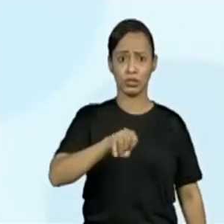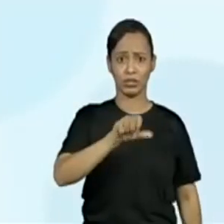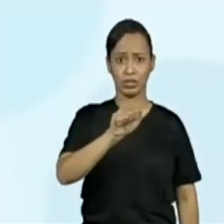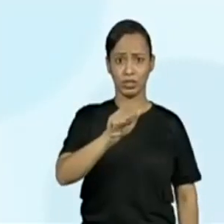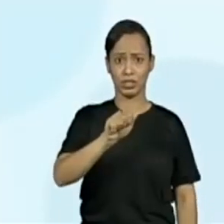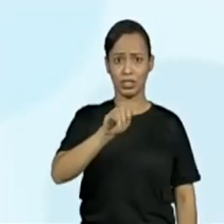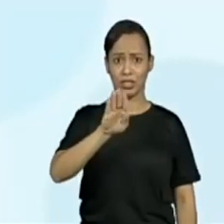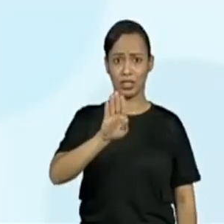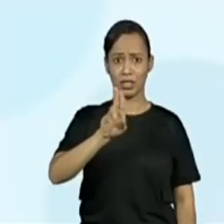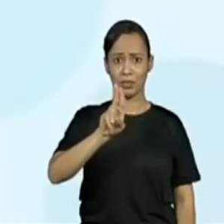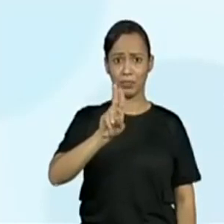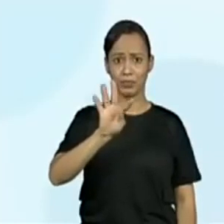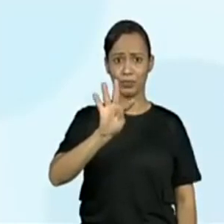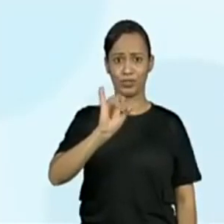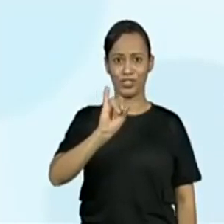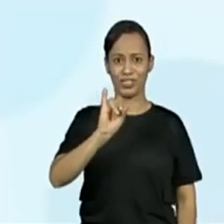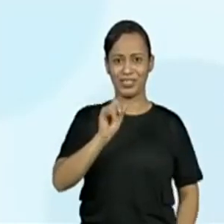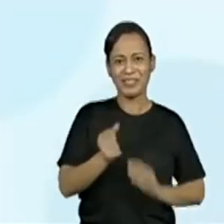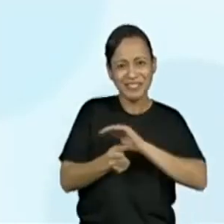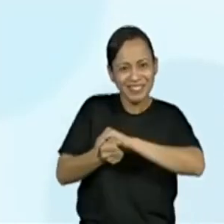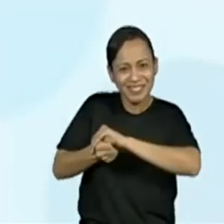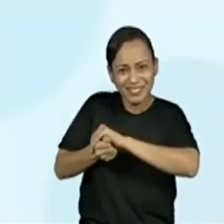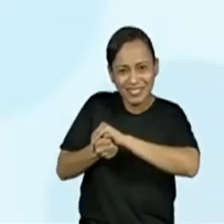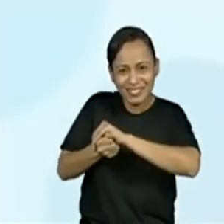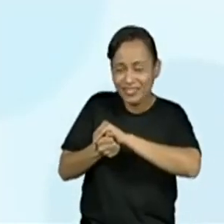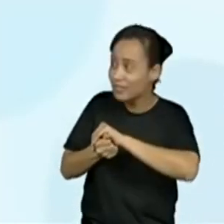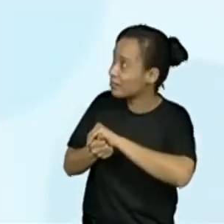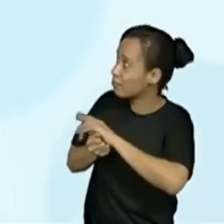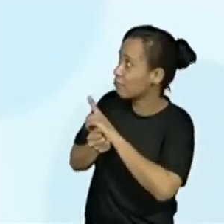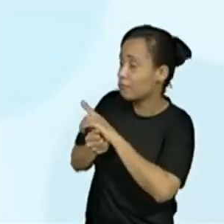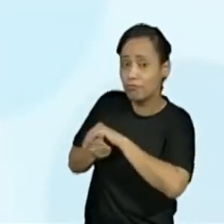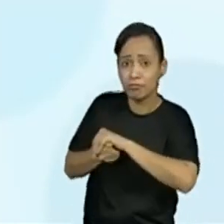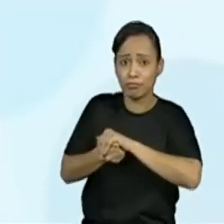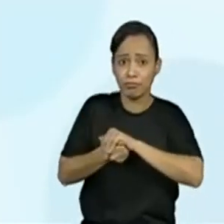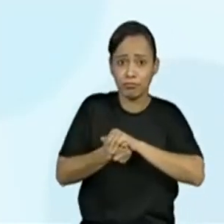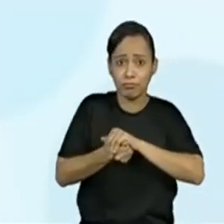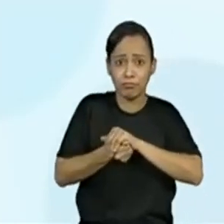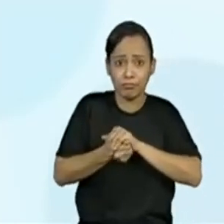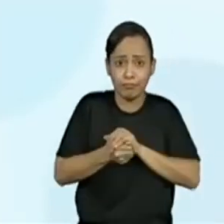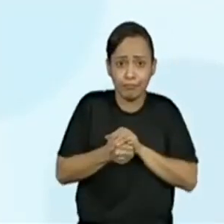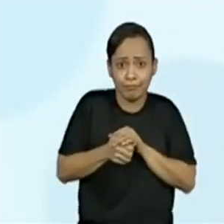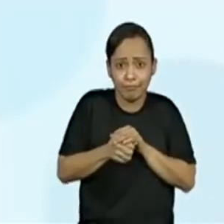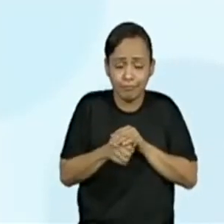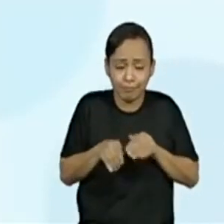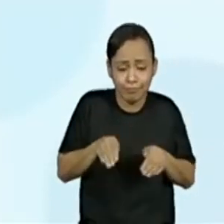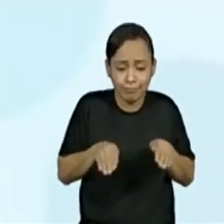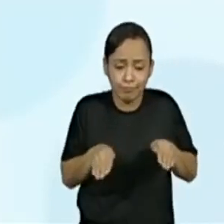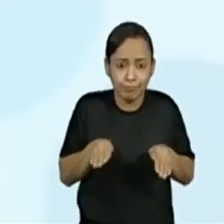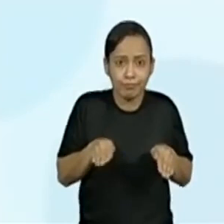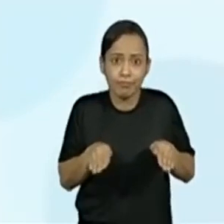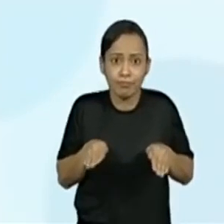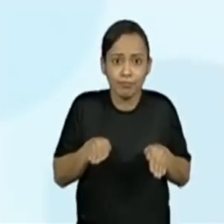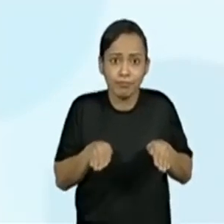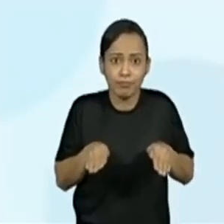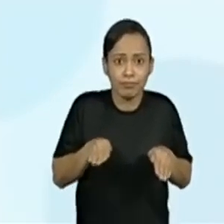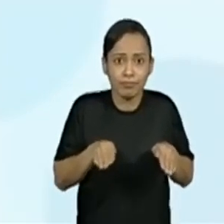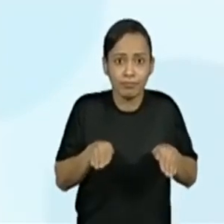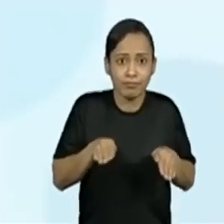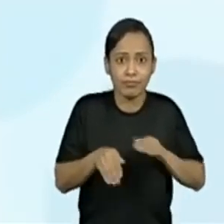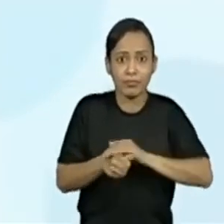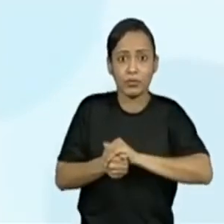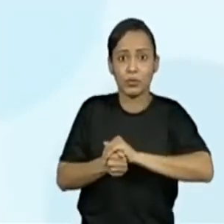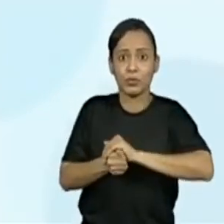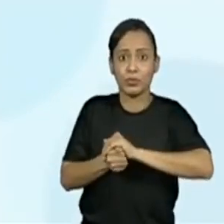Como é que o jabuti se locomove? Caminhando também. Isso mesmo. Caminhando. Olha o Kelvin já